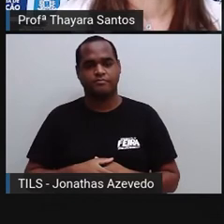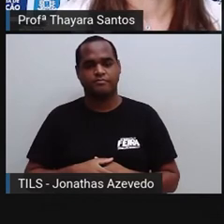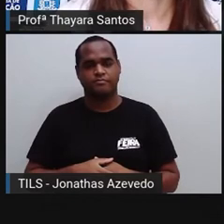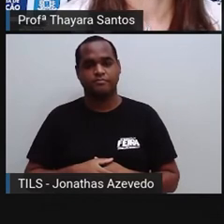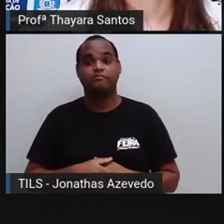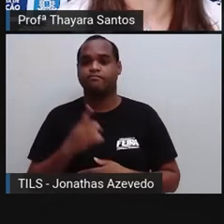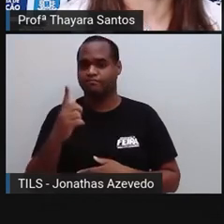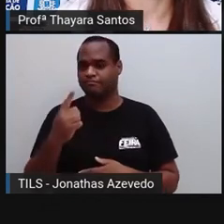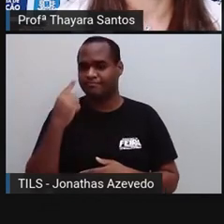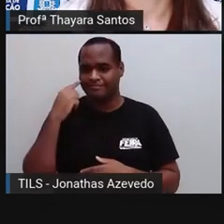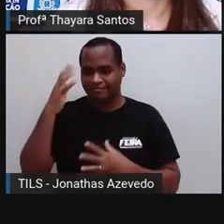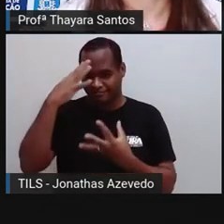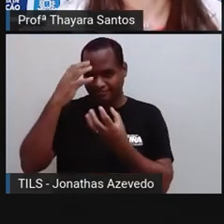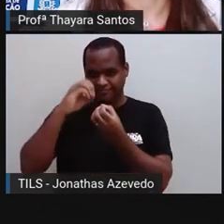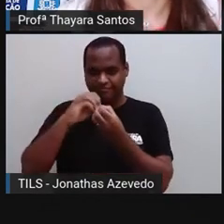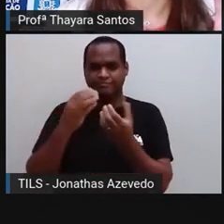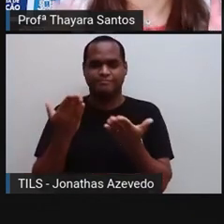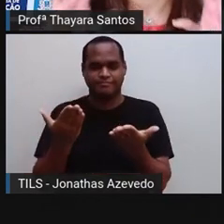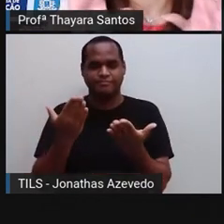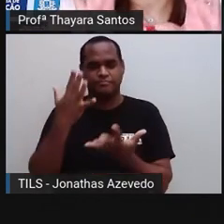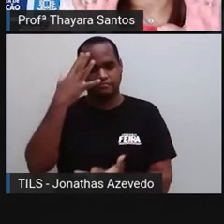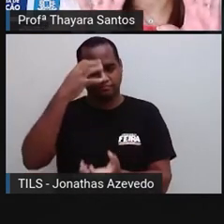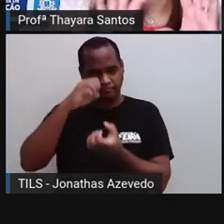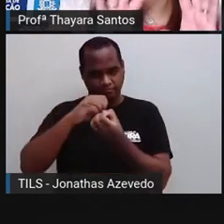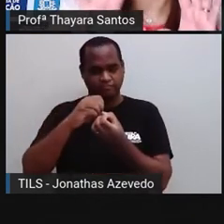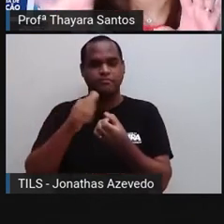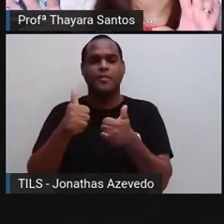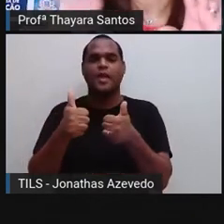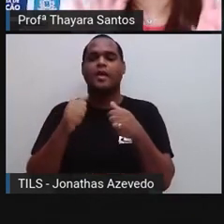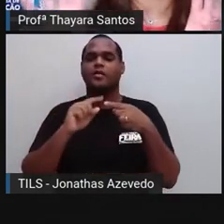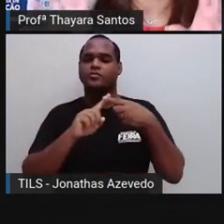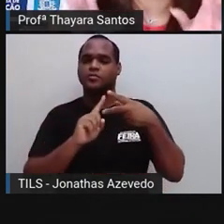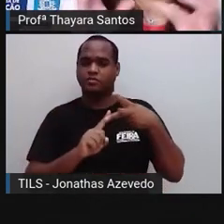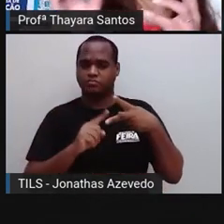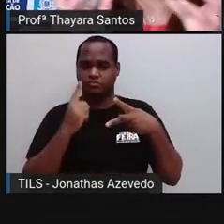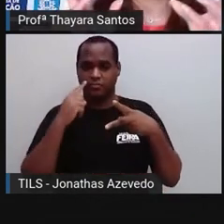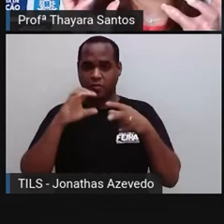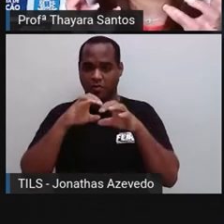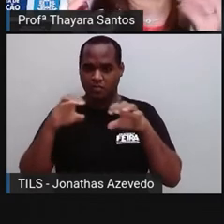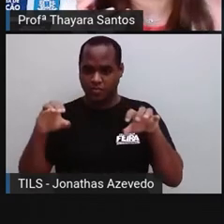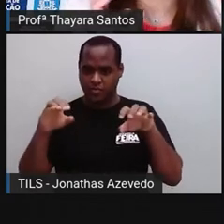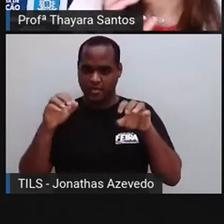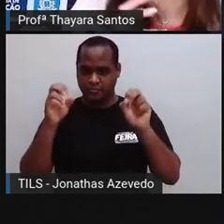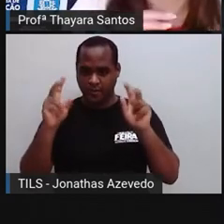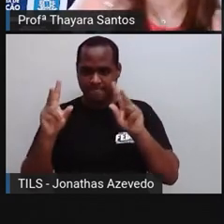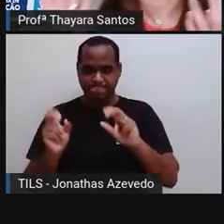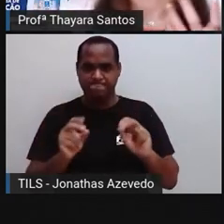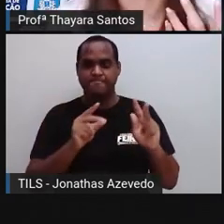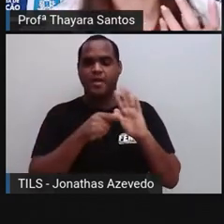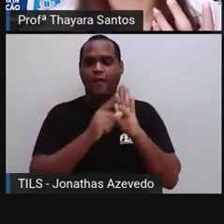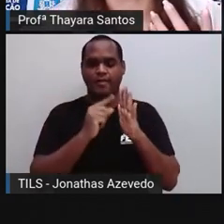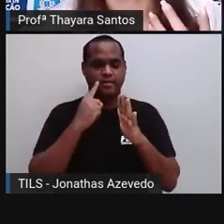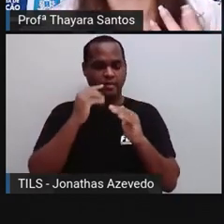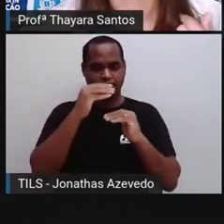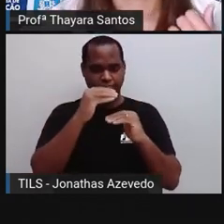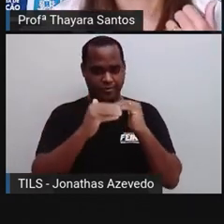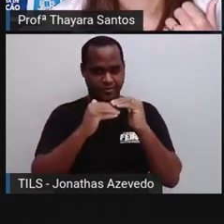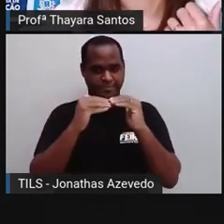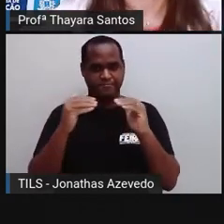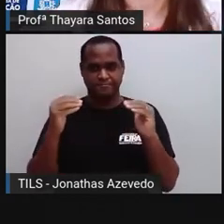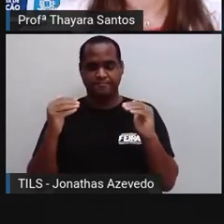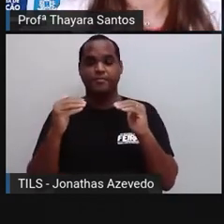Só para vocês entenderem. Essa hipófise, ela é dividida em dois lobos, duas partes. O lobo anterior e o lobo posterior.